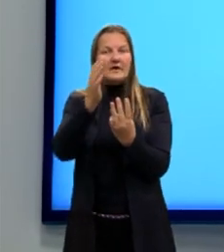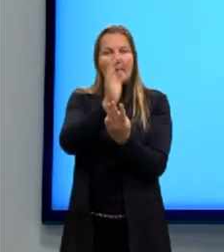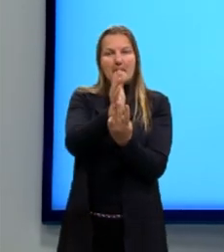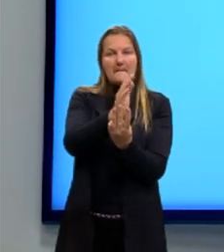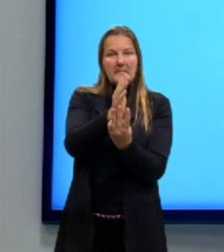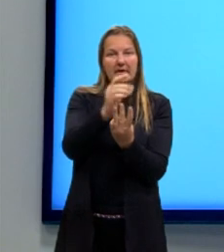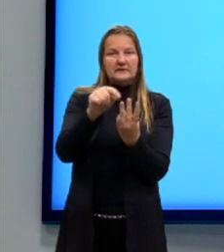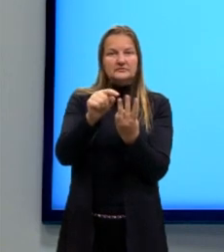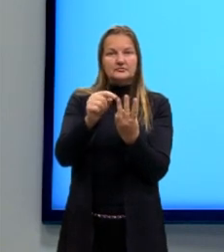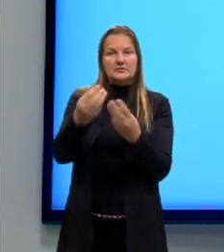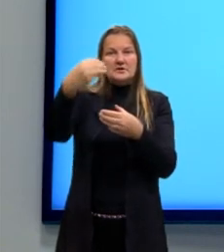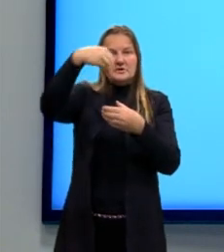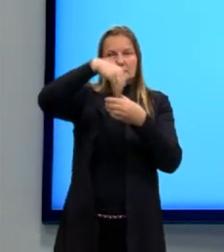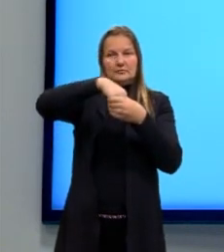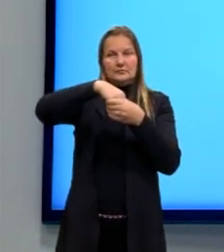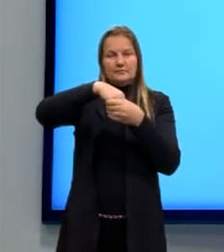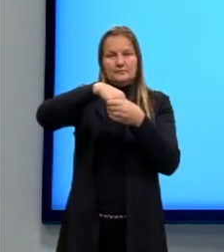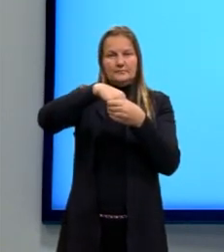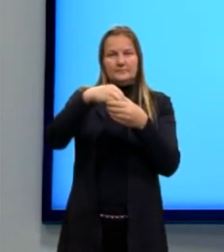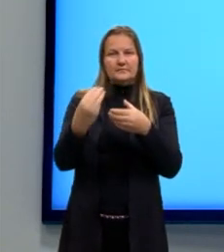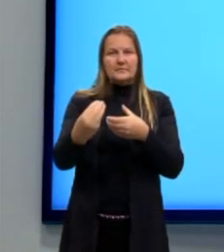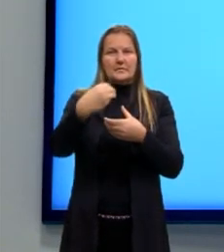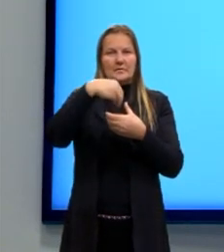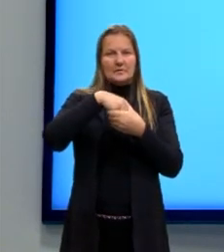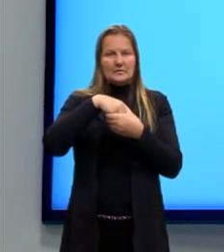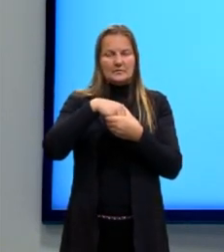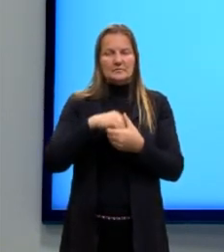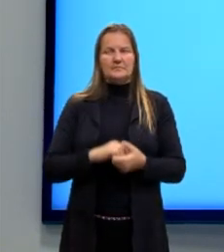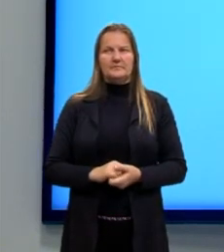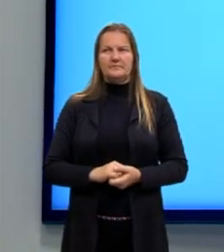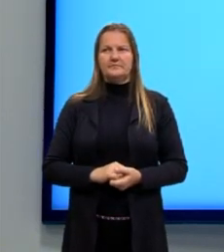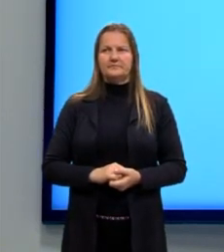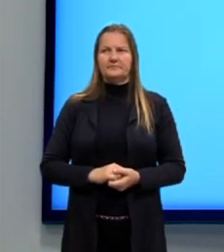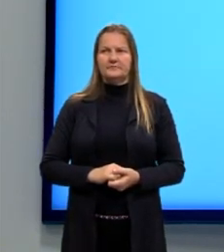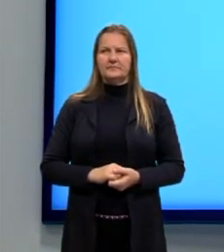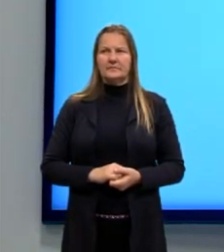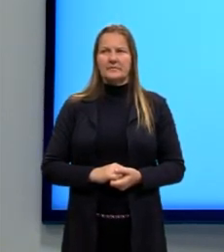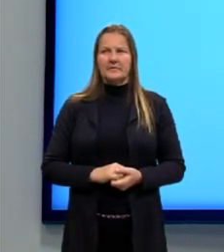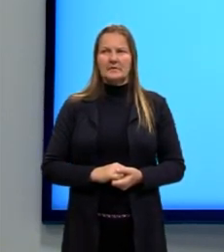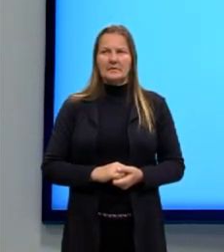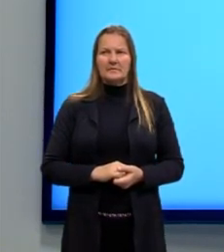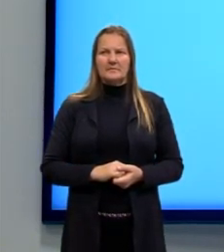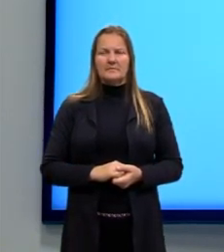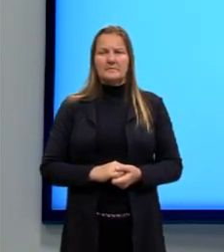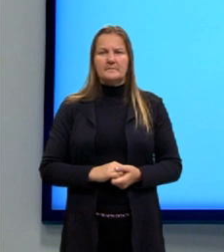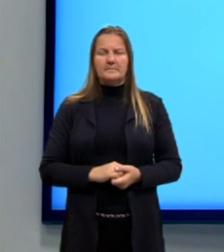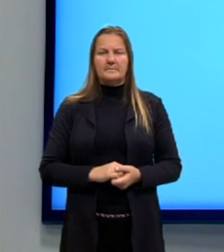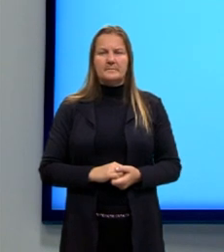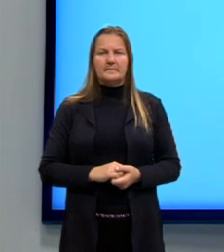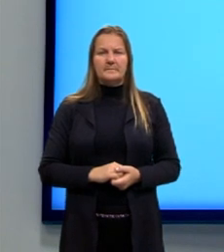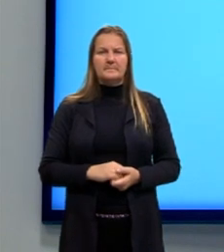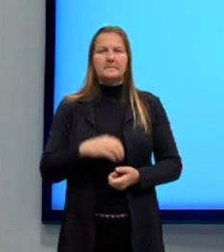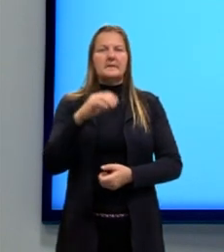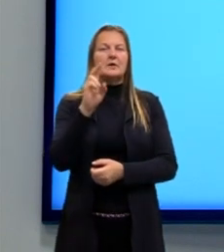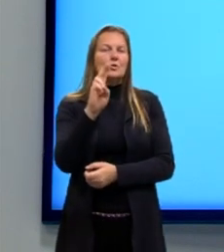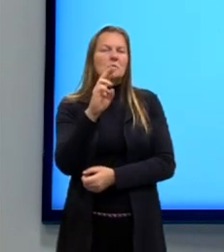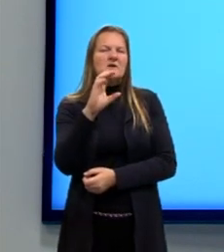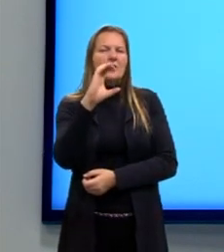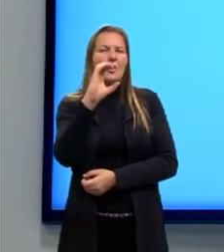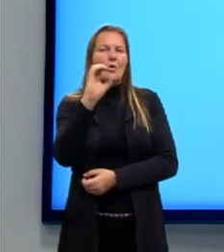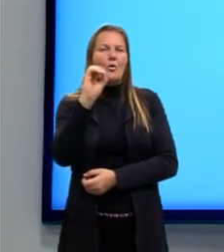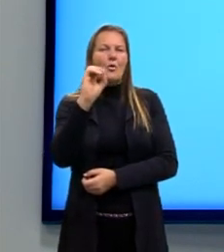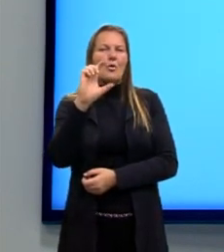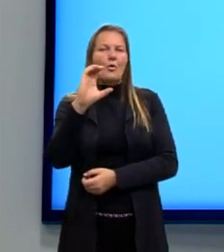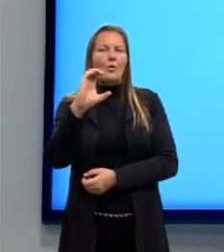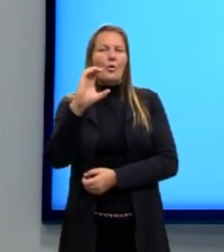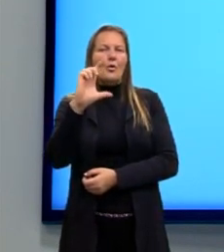e o interno, que é mais, principalmente, a cóclea, né? Que é o responsável,